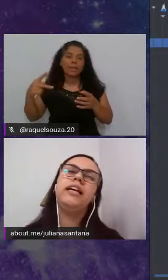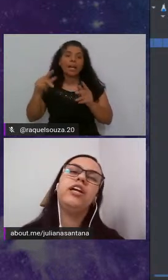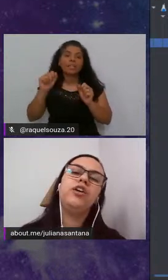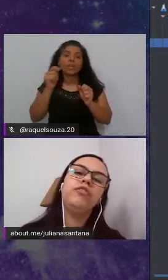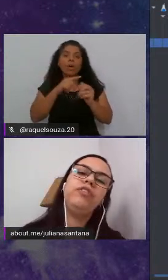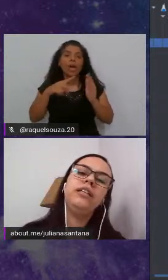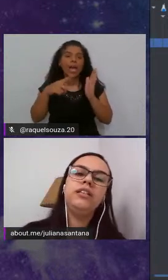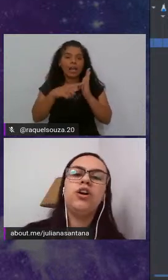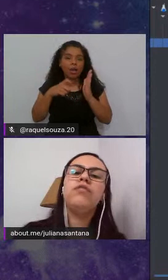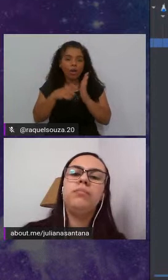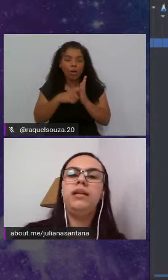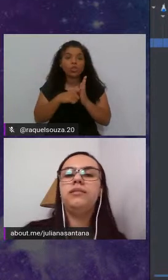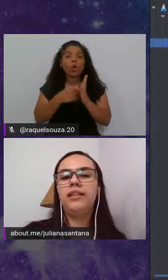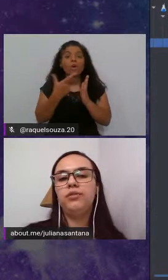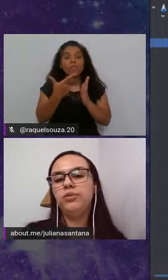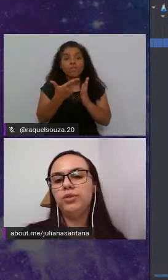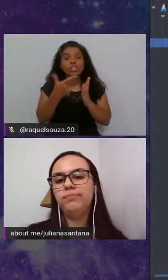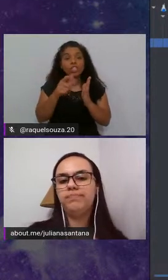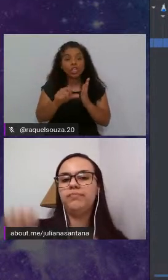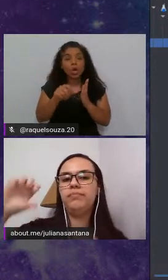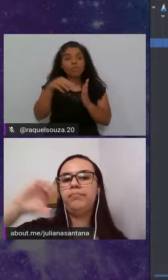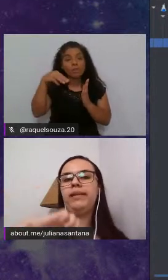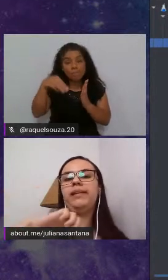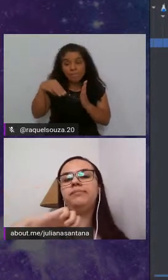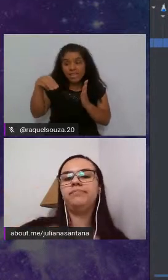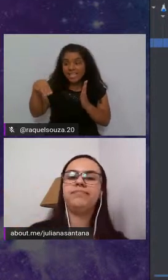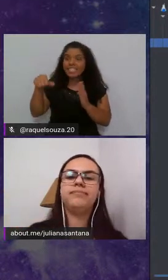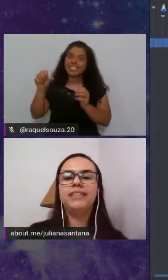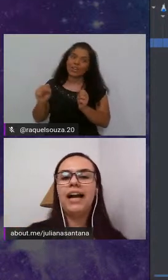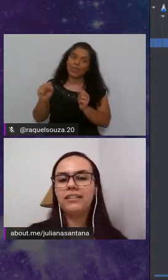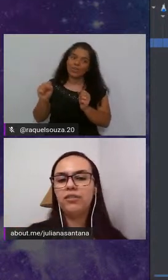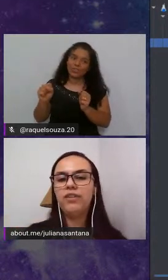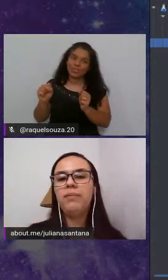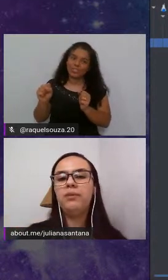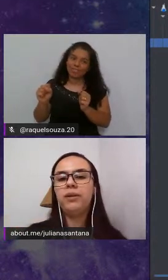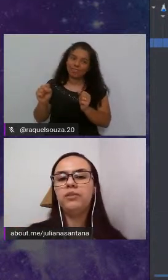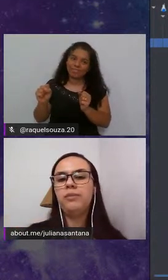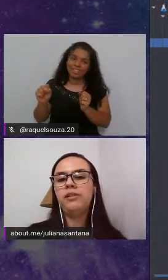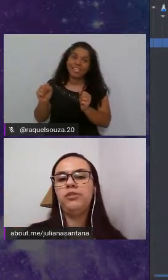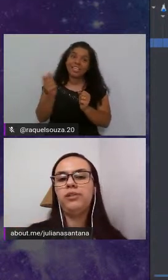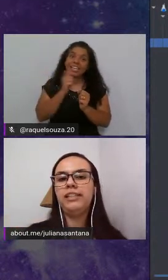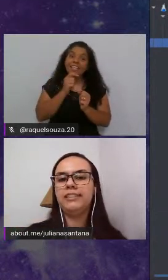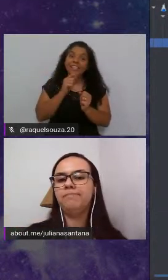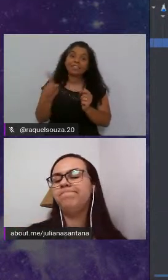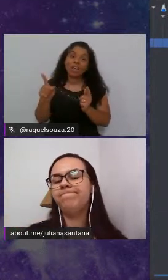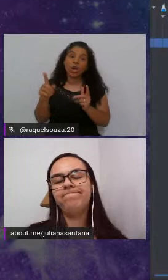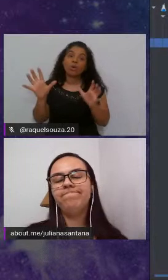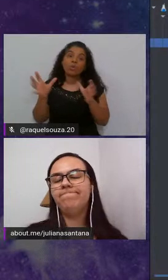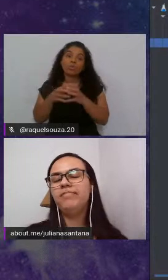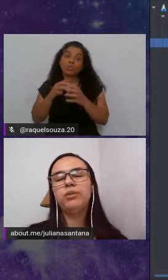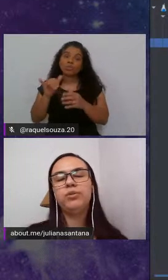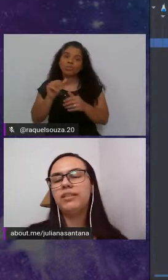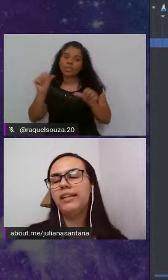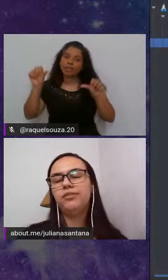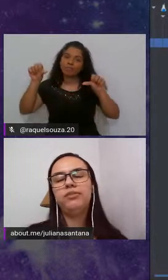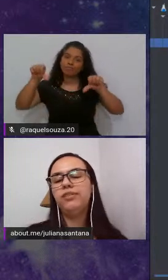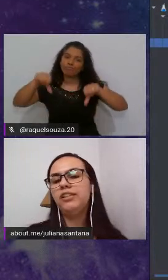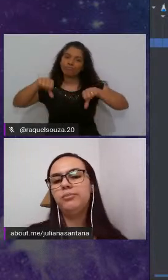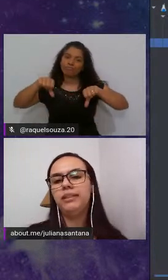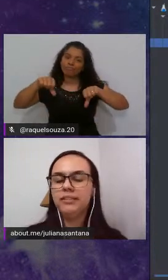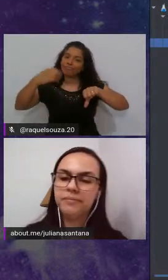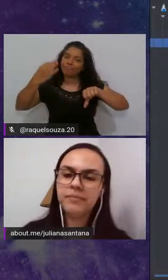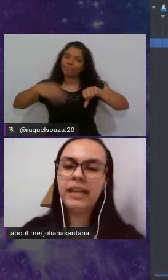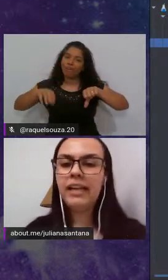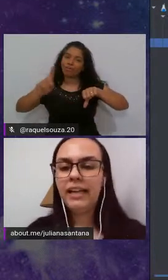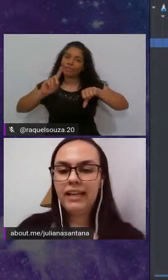rodou em 29 milissegundos cartão vermelho para o time de Juliana não deu certo